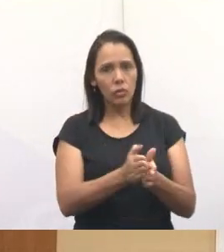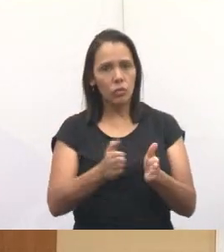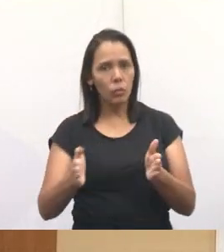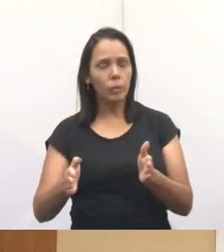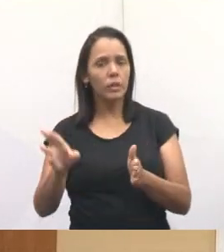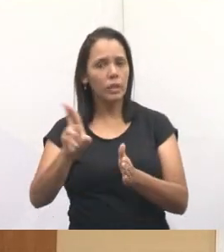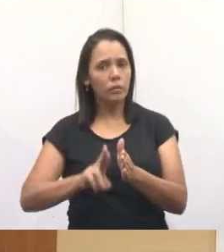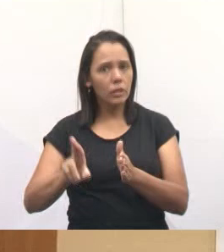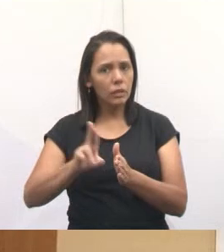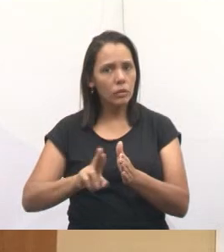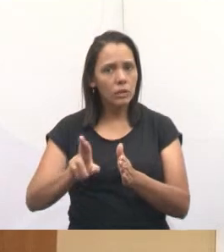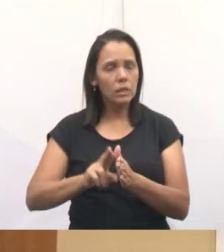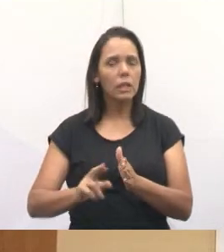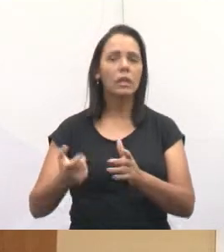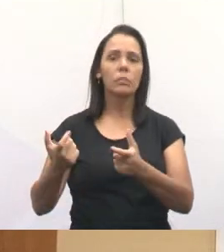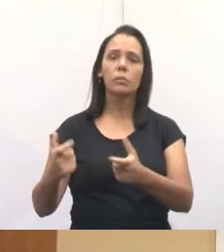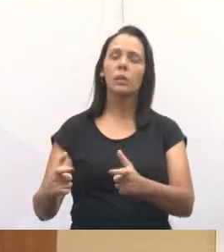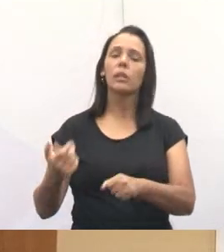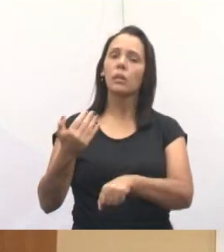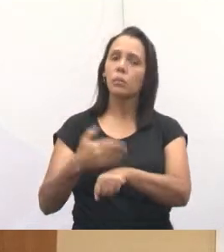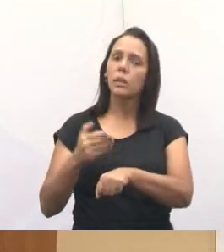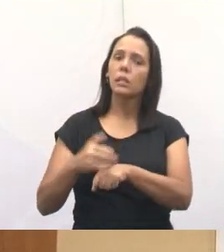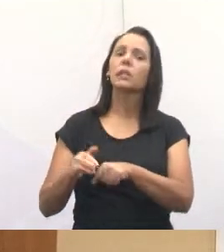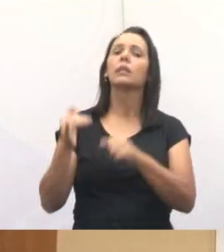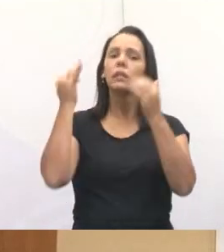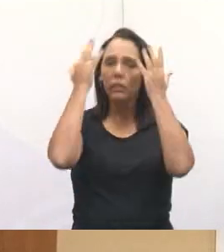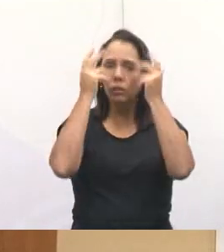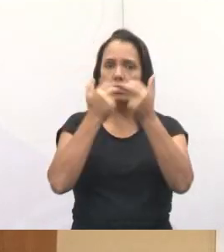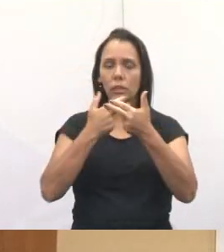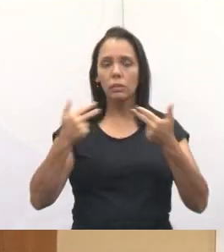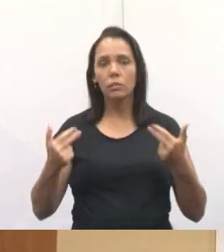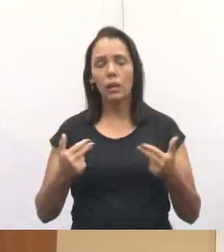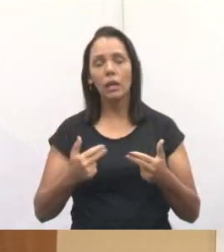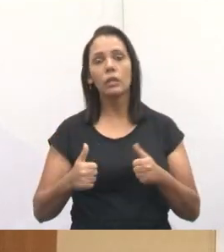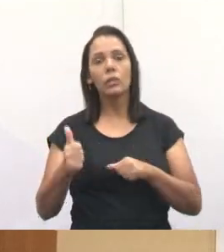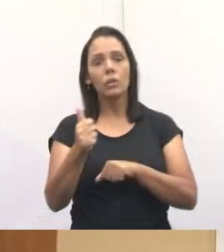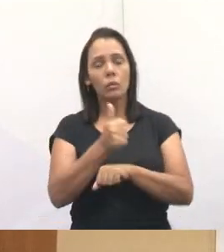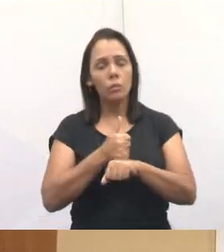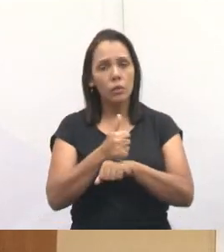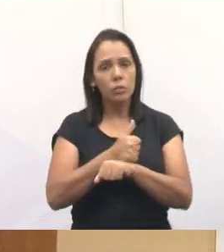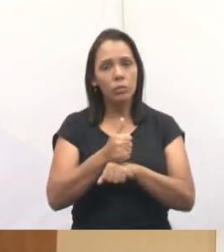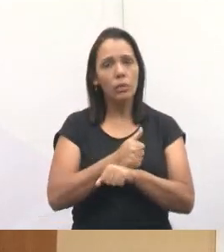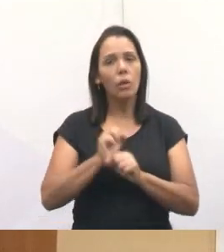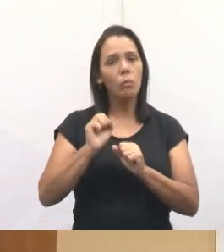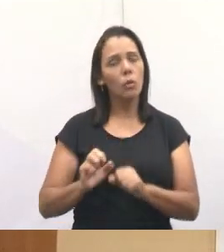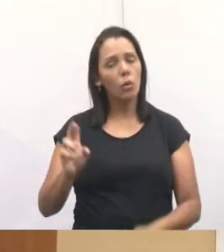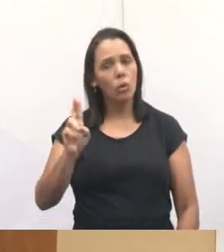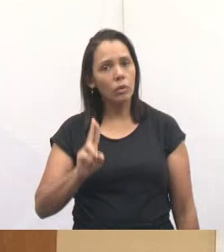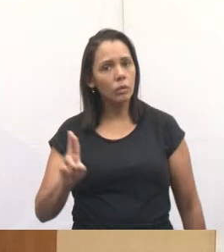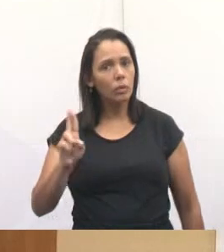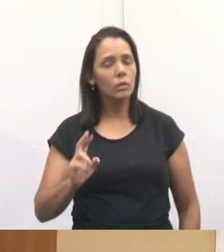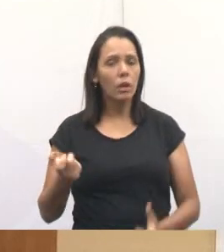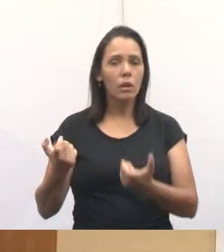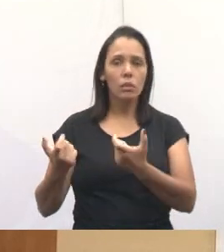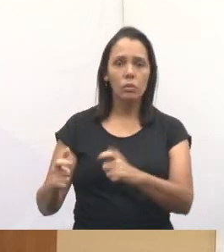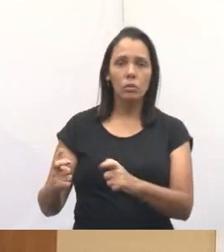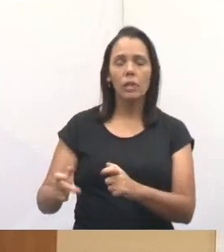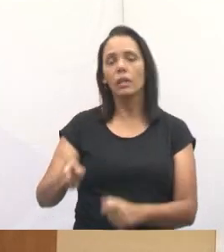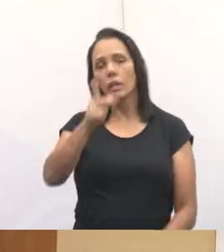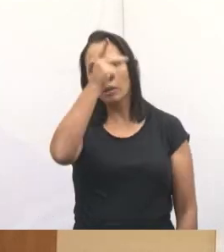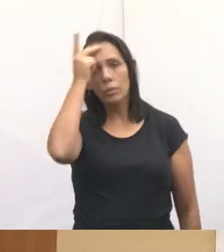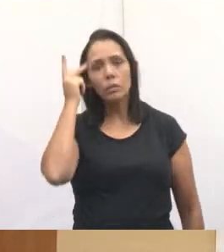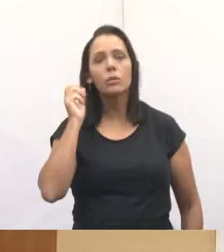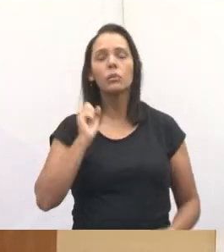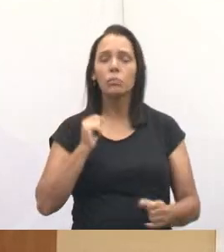área verde para estar fazendo esse espaço. Para quê? Para que os adestradores possam levar os animais lá para passar para um treinamento, para que as pessoas